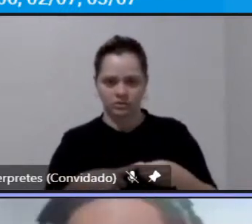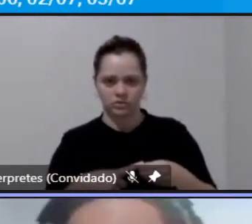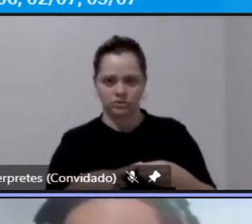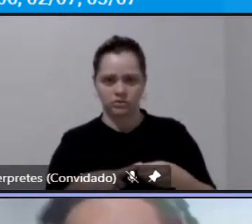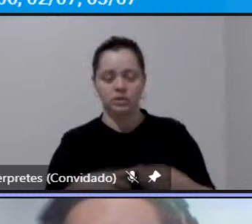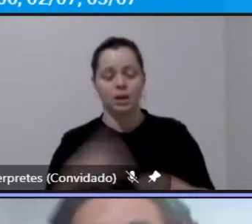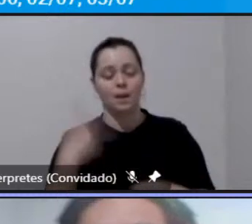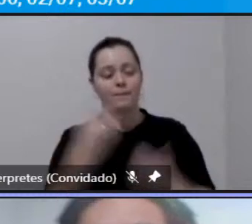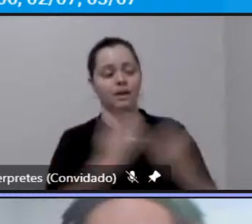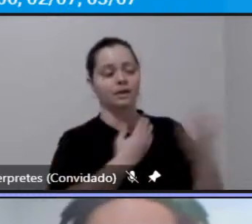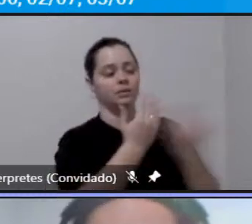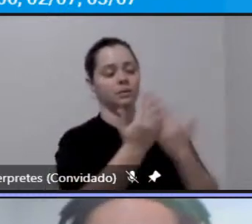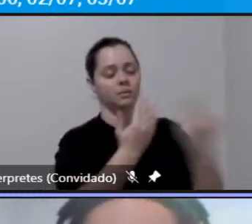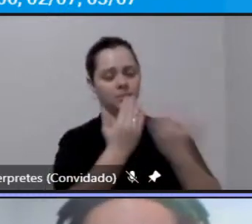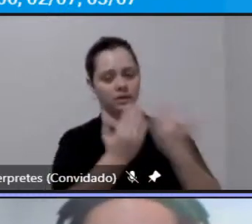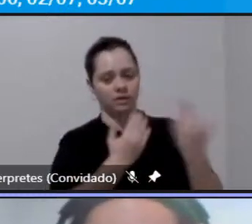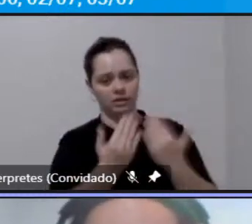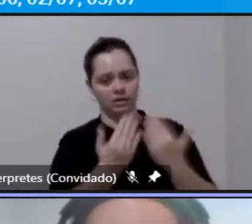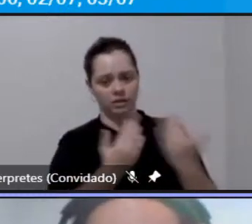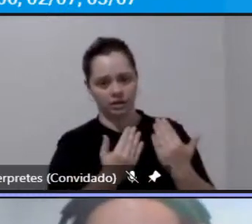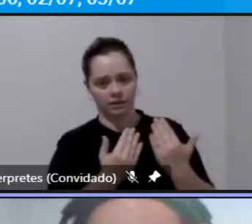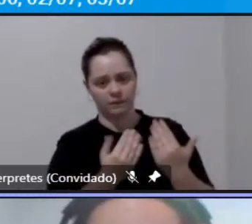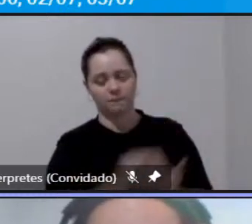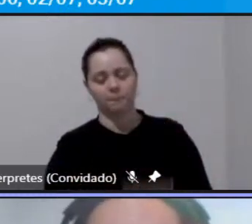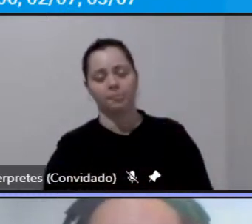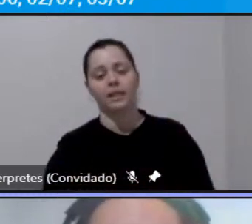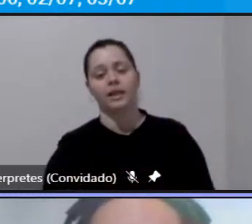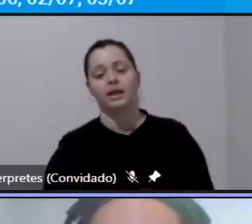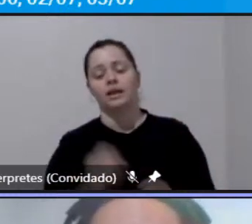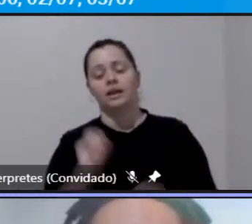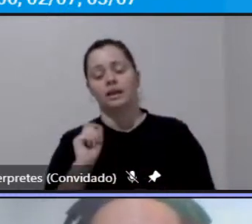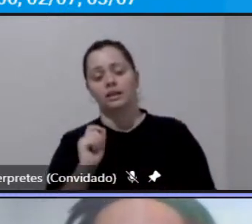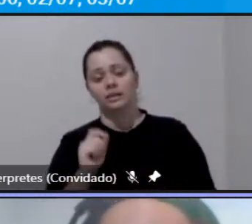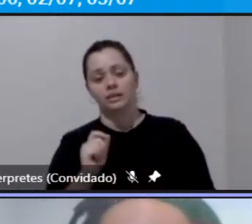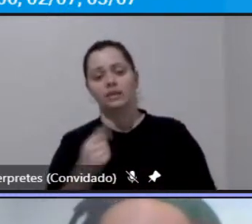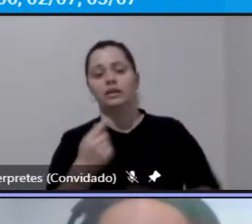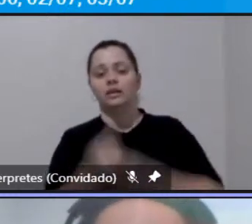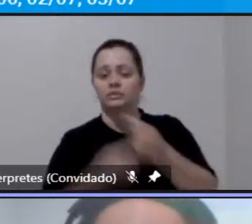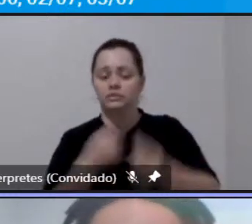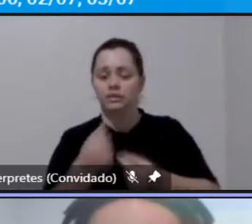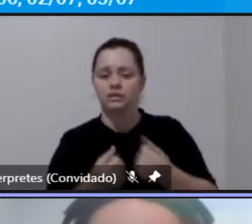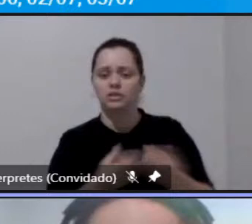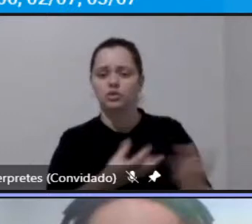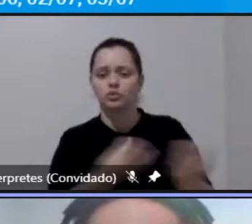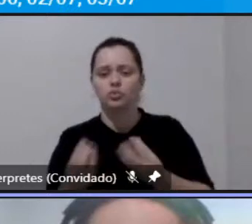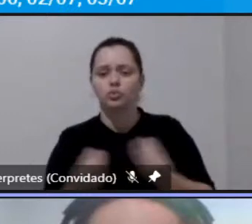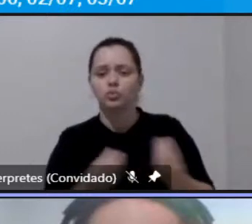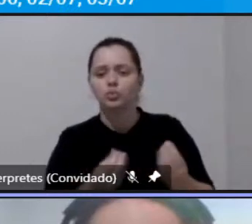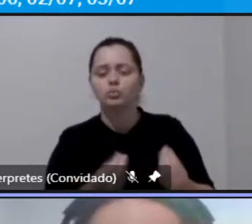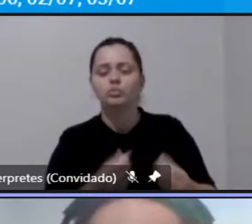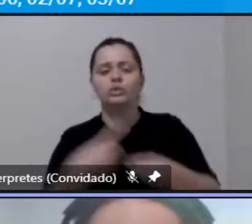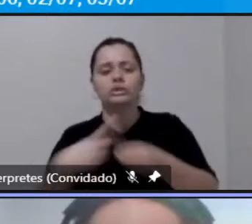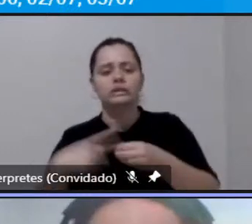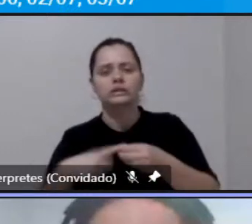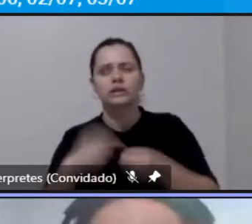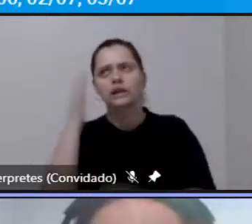de comparação que um outro aspecto da polícia tarifária que muitos imaginam que seja